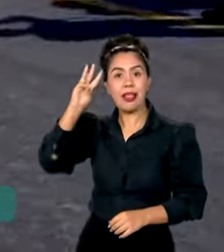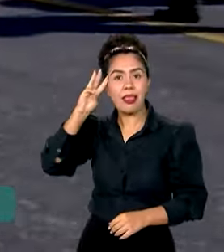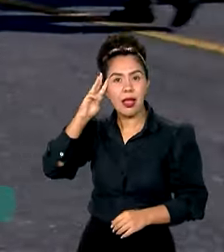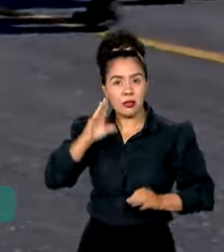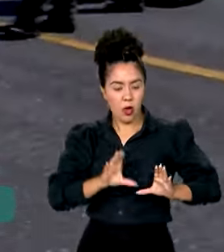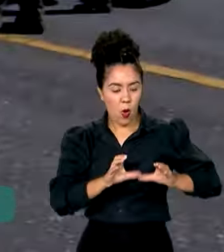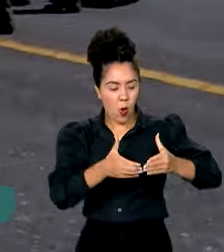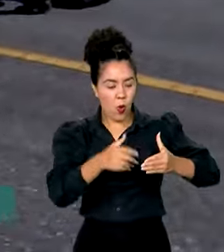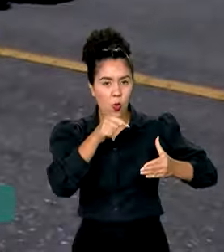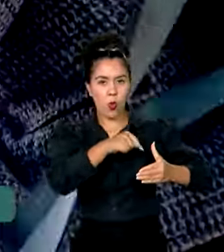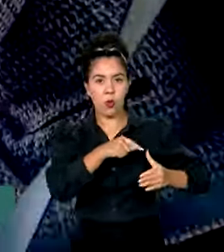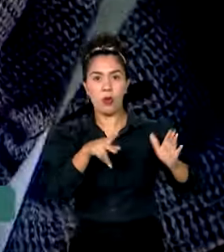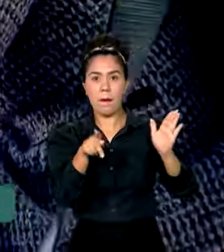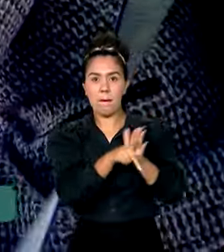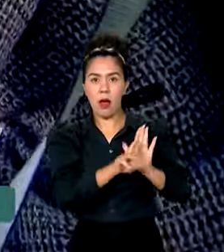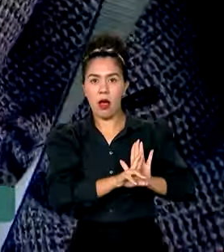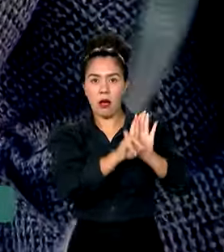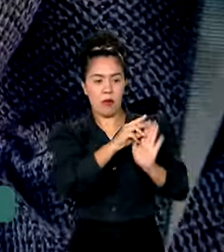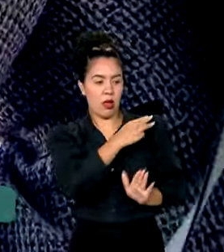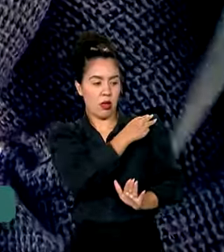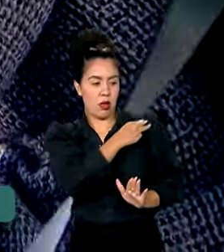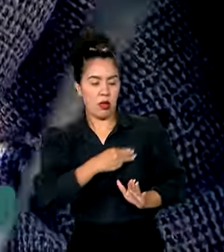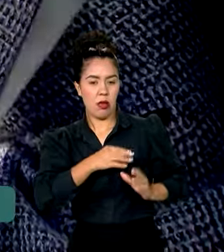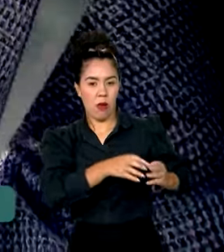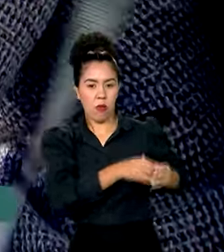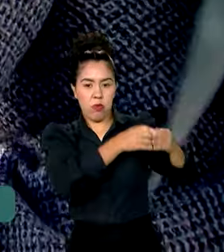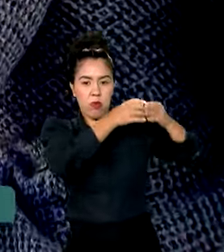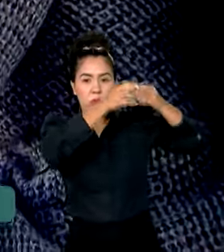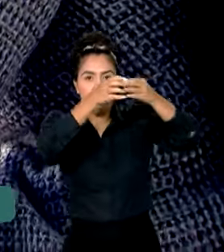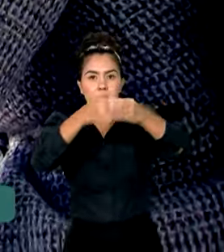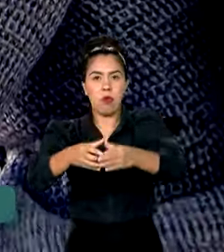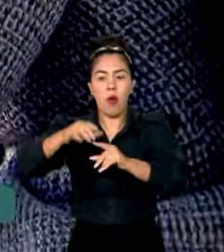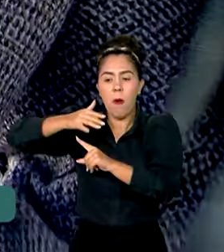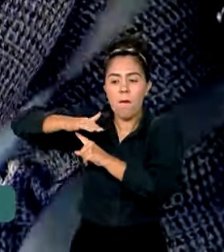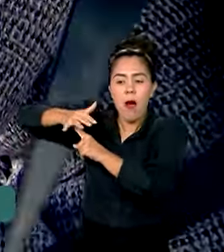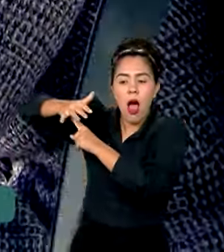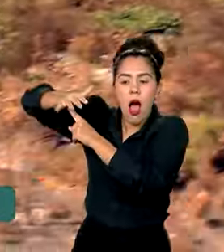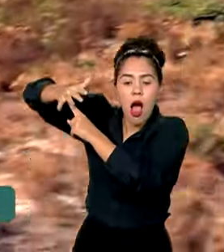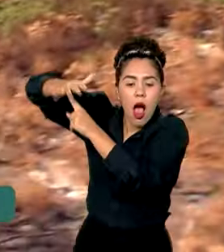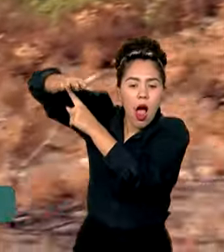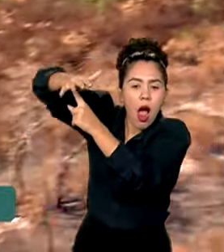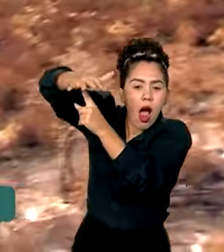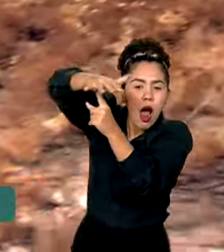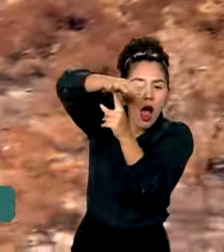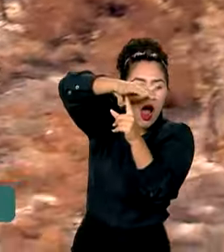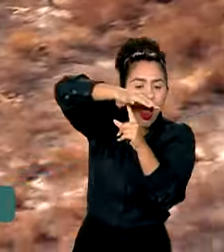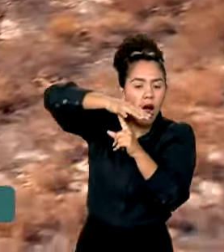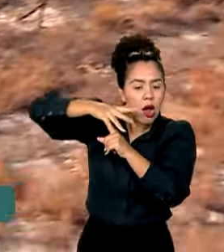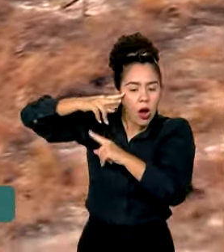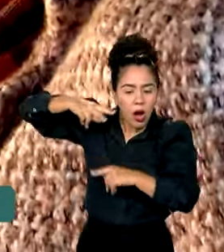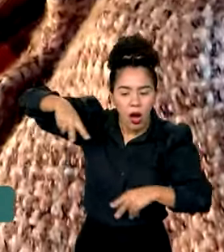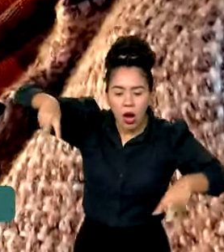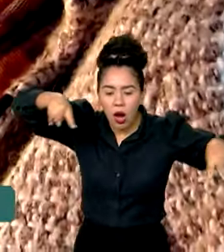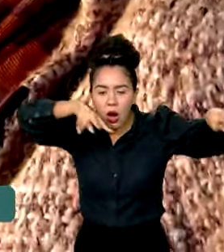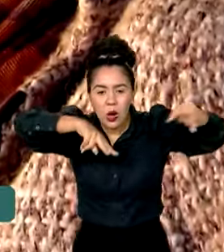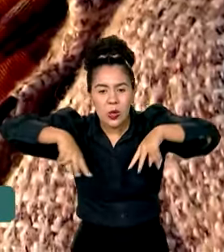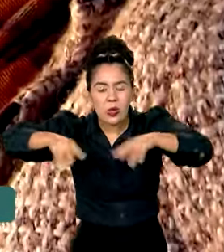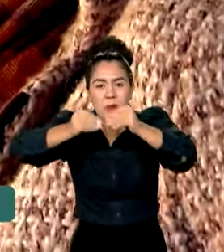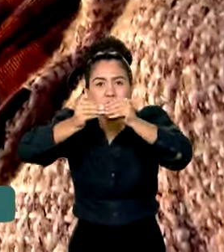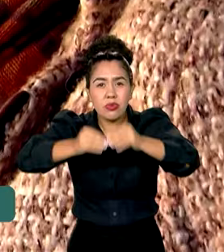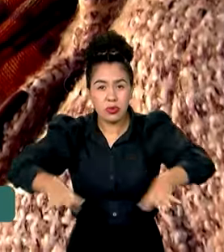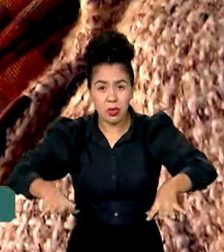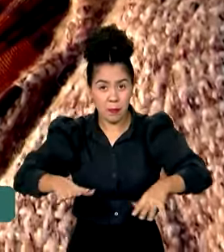comitiva de ministros fez um sobrevoo para mapear a dimensão da tragédia climática na região. O